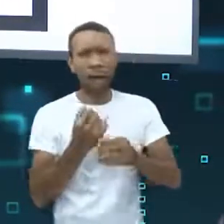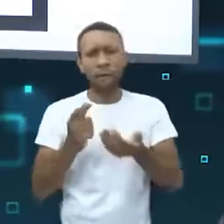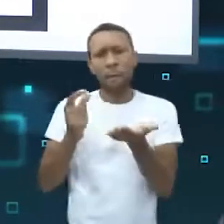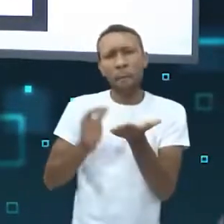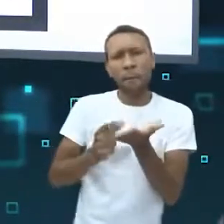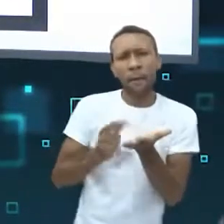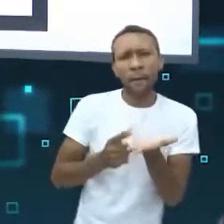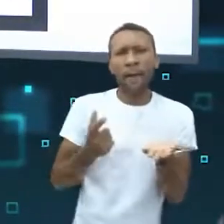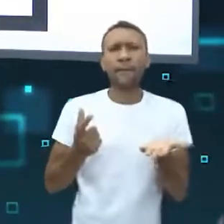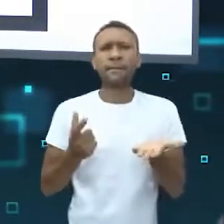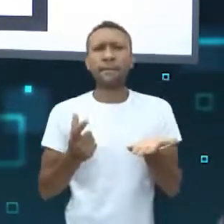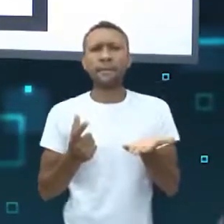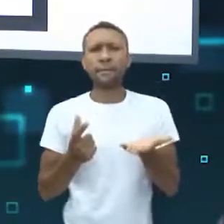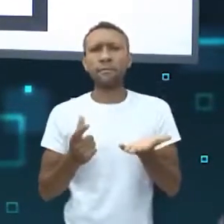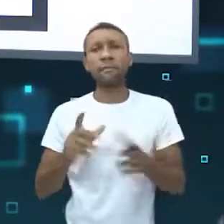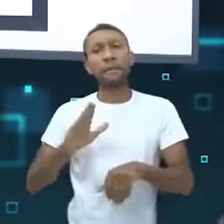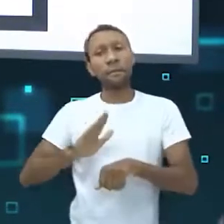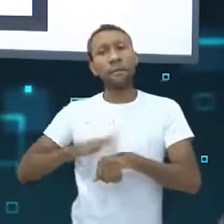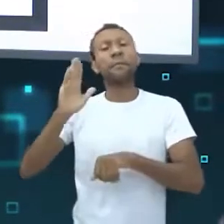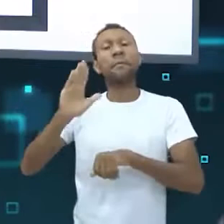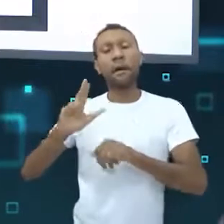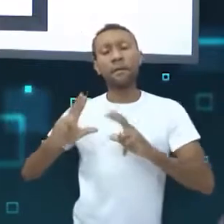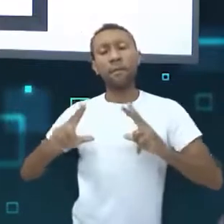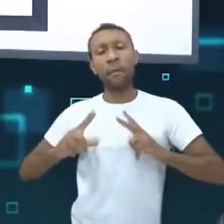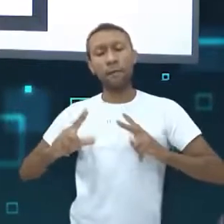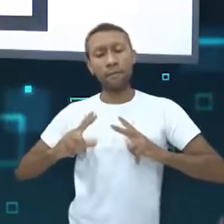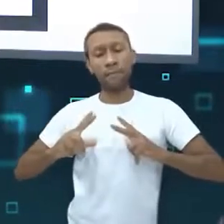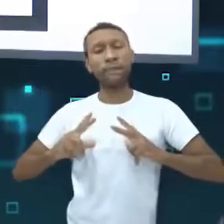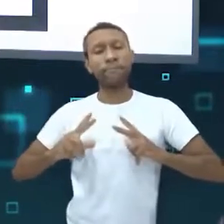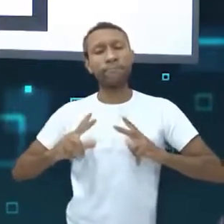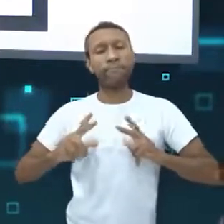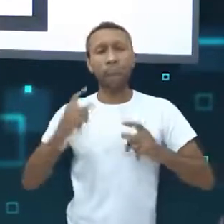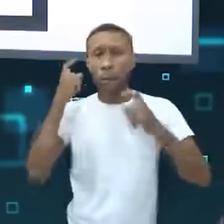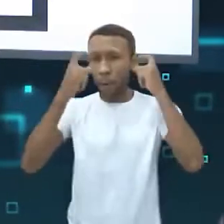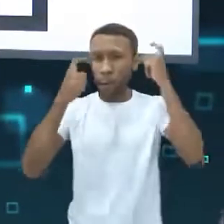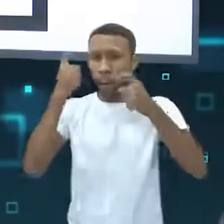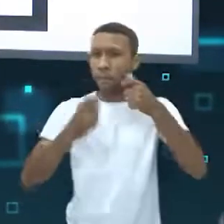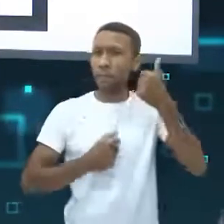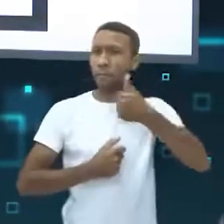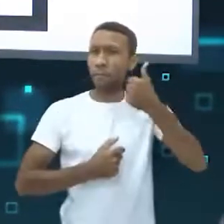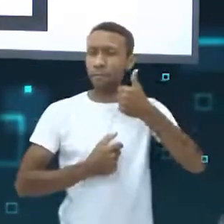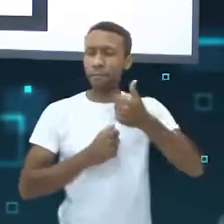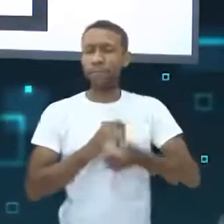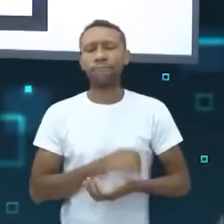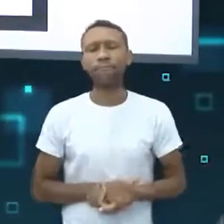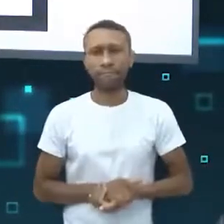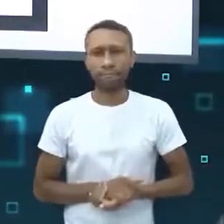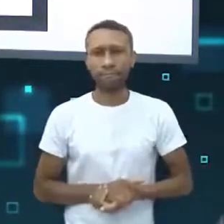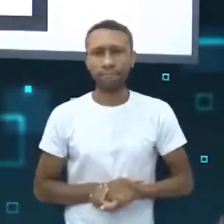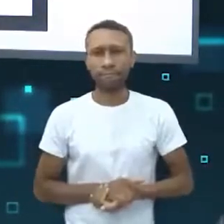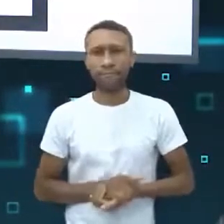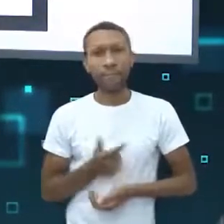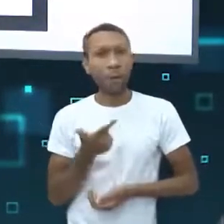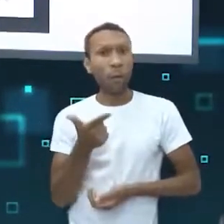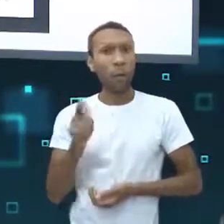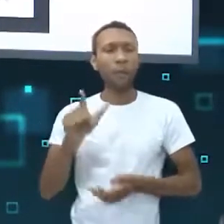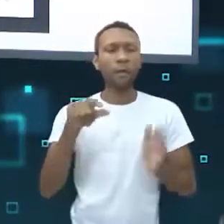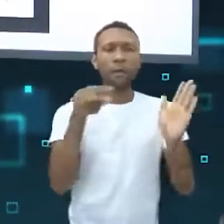sites disponibilizam para maior privacidade deve ser a preocupação número um. Vamos para a próxima pergunta?